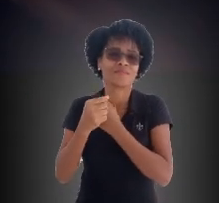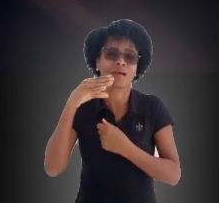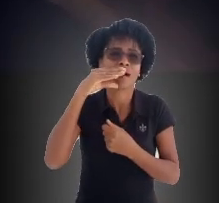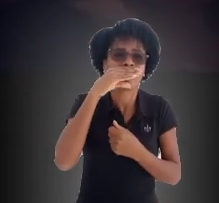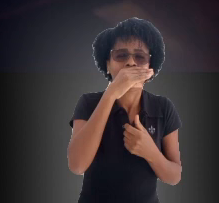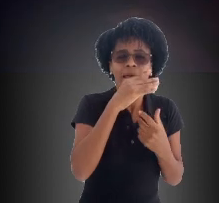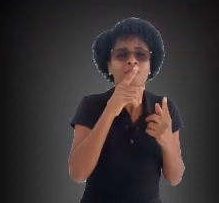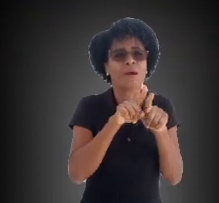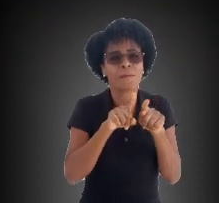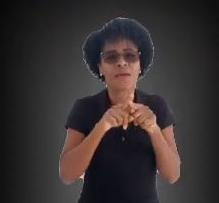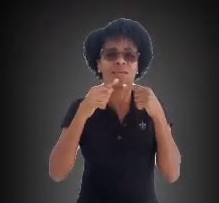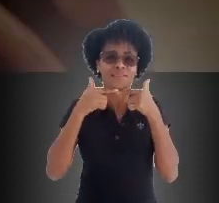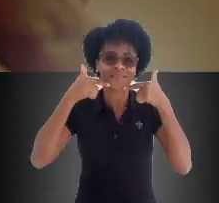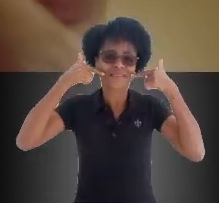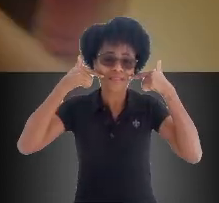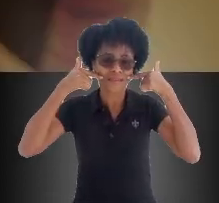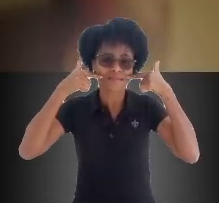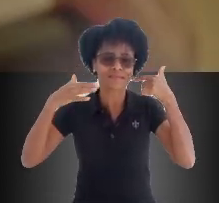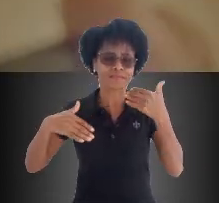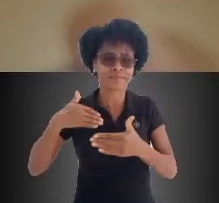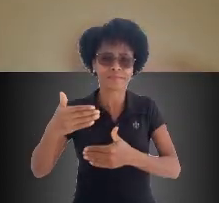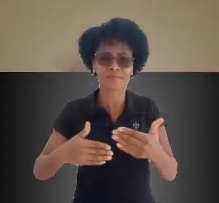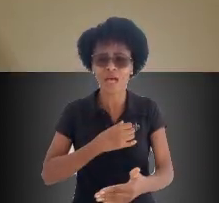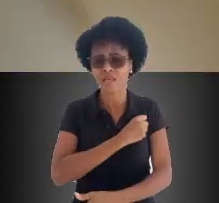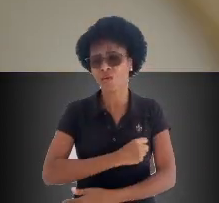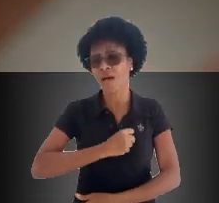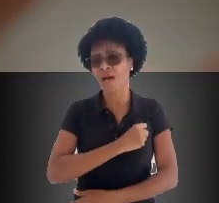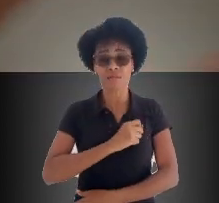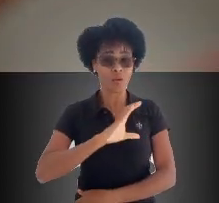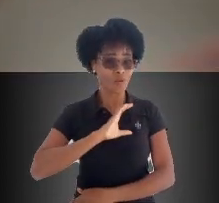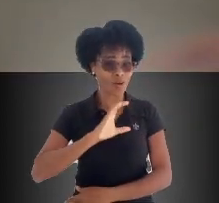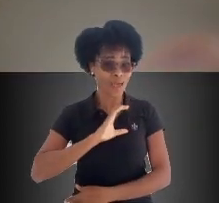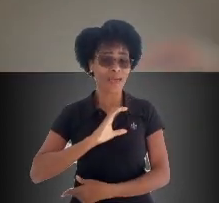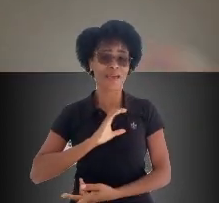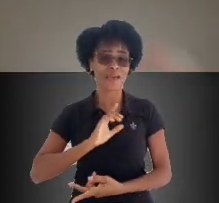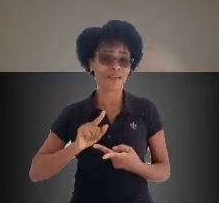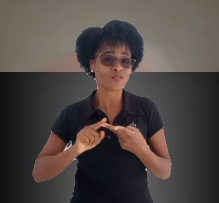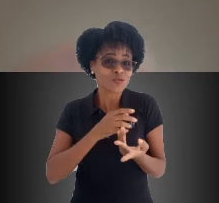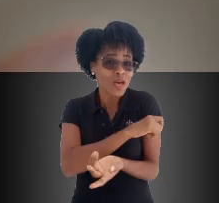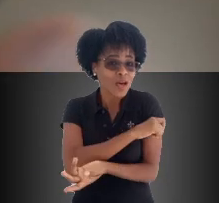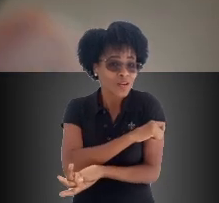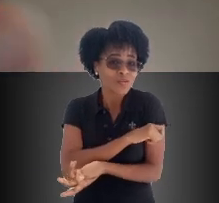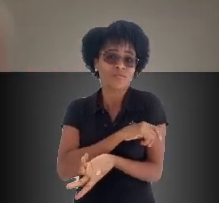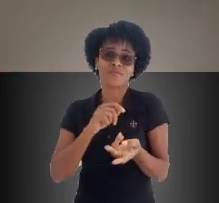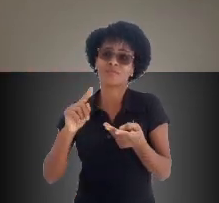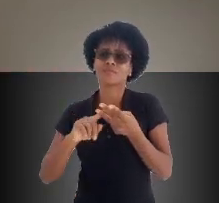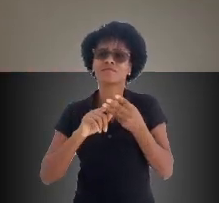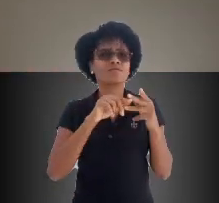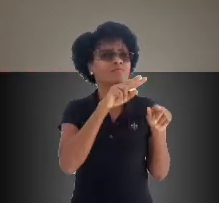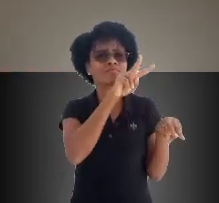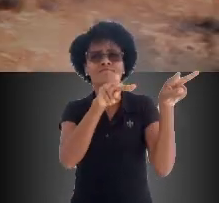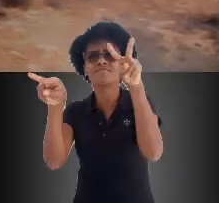energia de um sorriso. Veio a saudade. Saudade dos colegas, dos estudantes, das